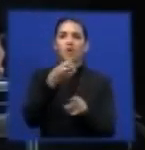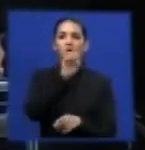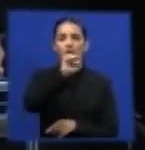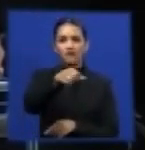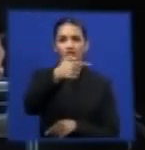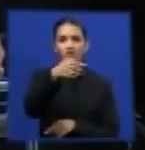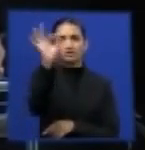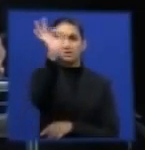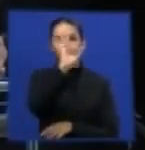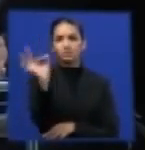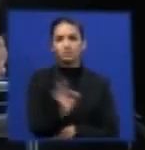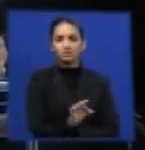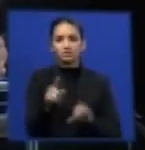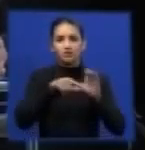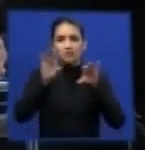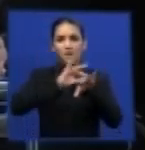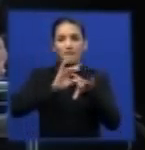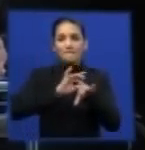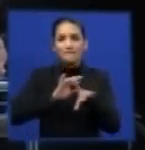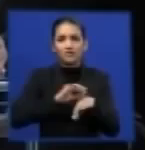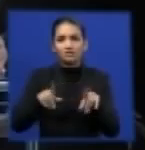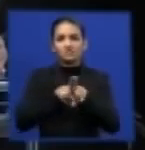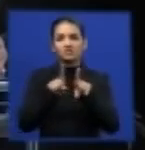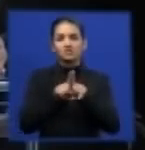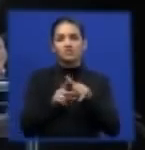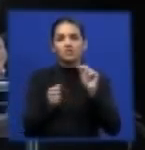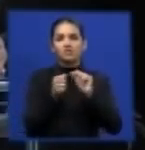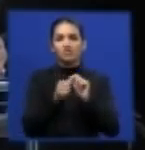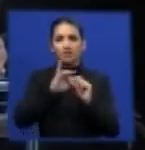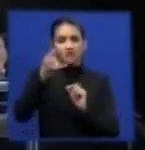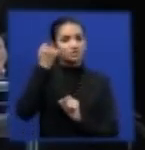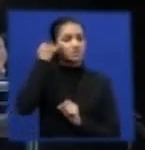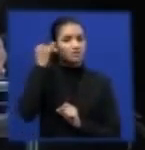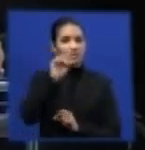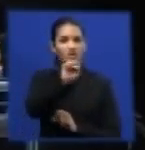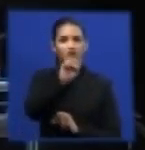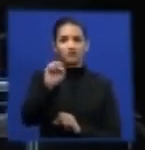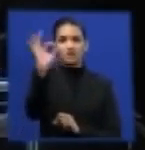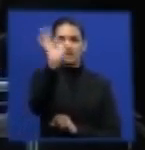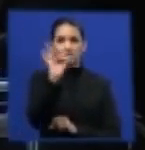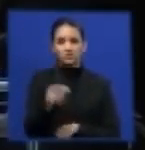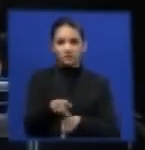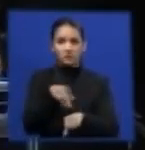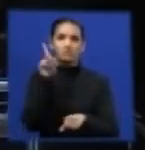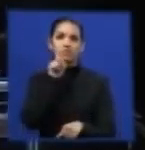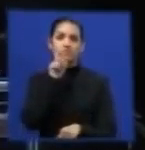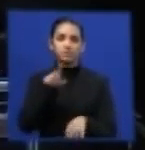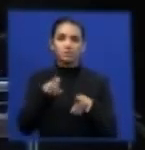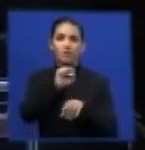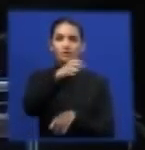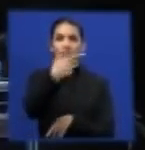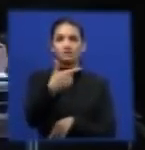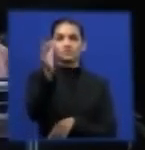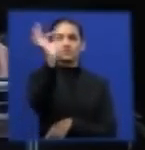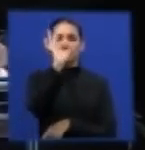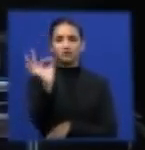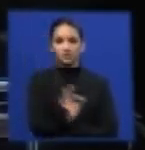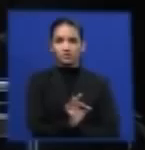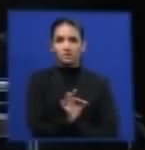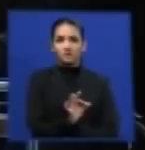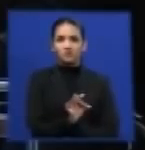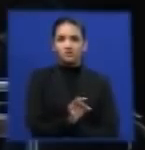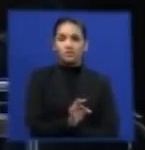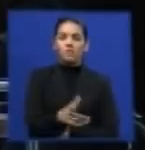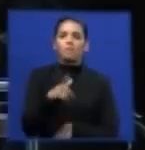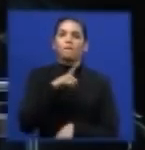% dos pneus inservíveis que produz, o Japão a 88% e os Estados Unidos a 82%. Então, há